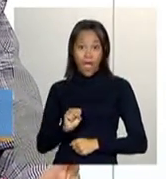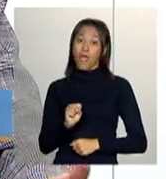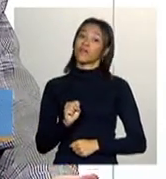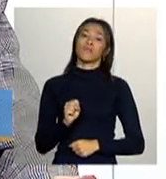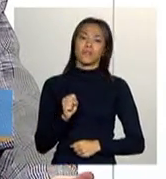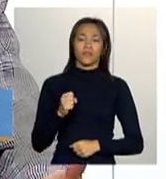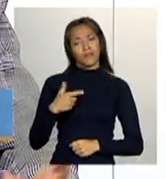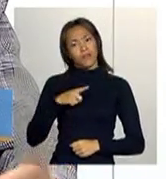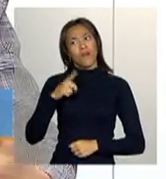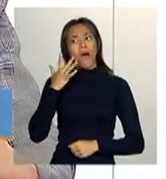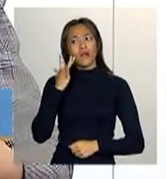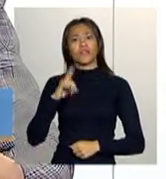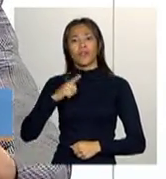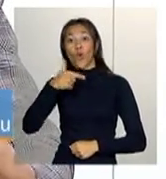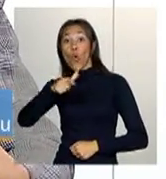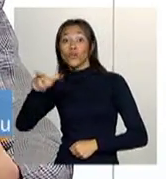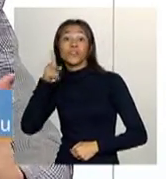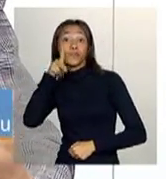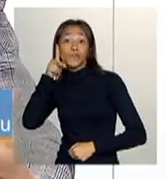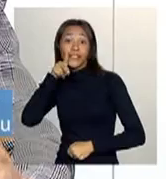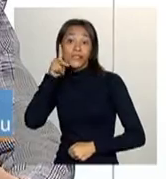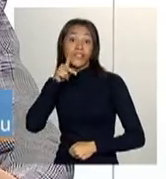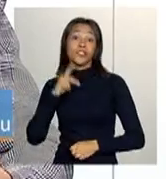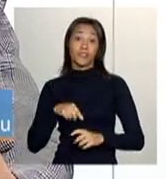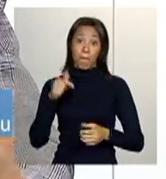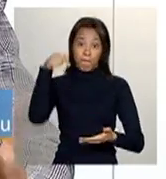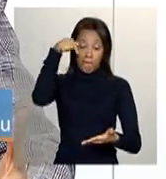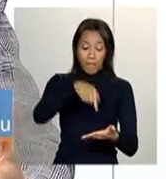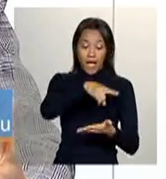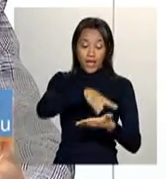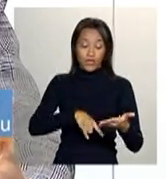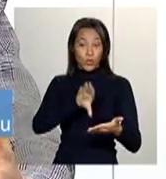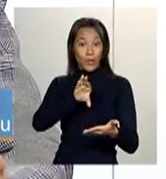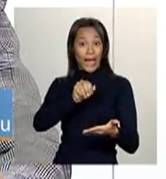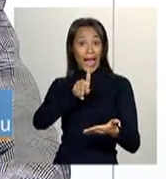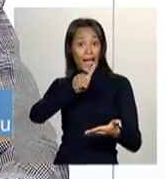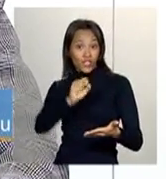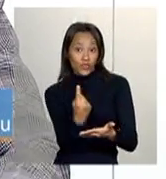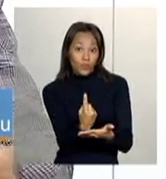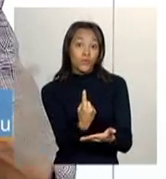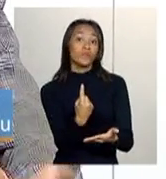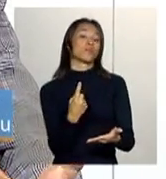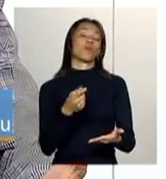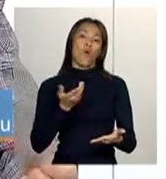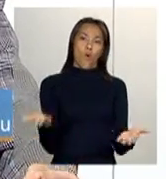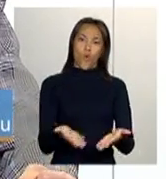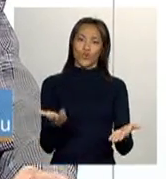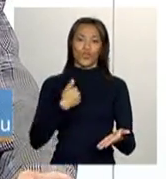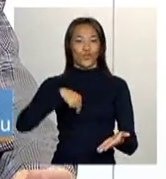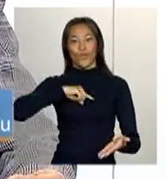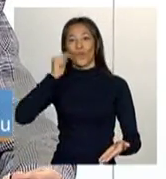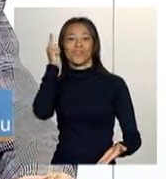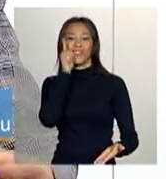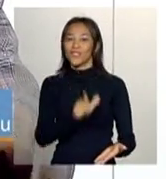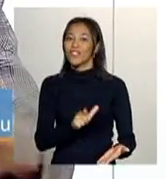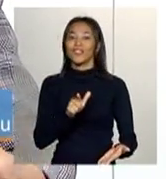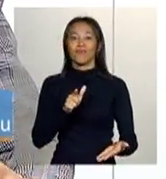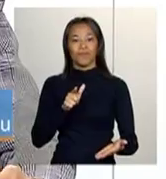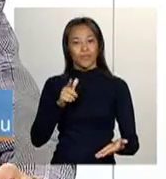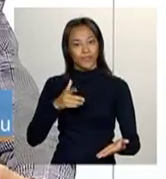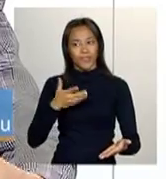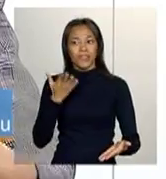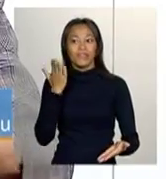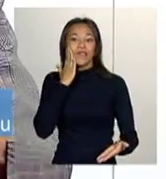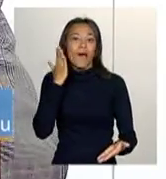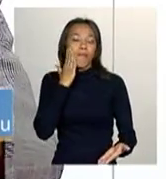acredito que possam ter outras políticas, mas do ponto de vista do cadastro, da iniciativa de cadastramento, nós hoje em dia não conseguimos ainda realmente aperfeiçoar dessa